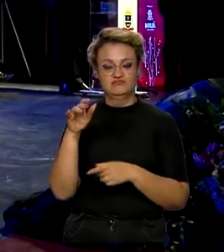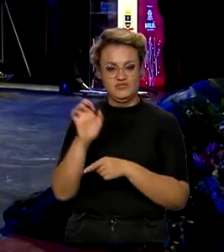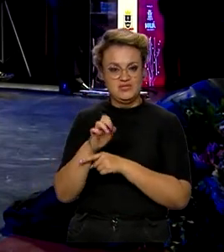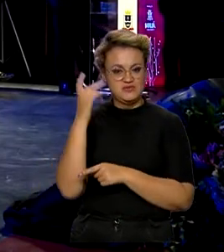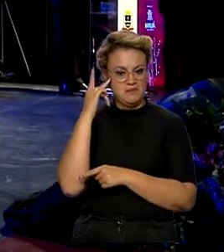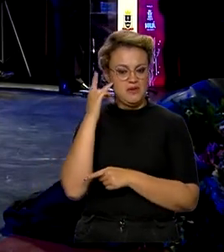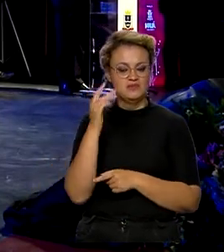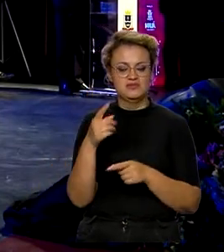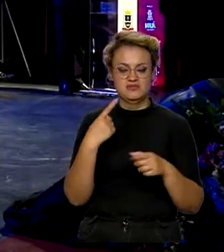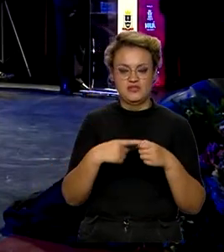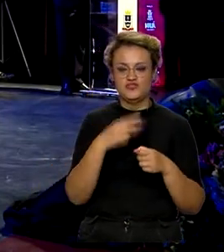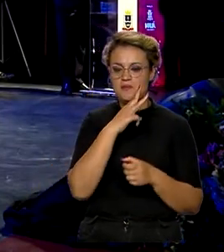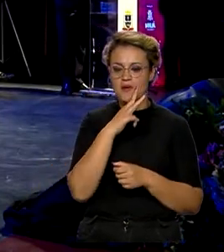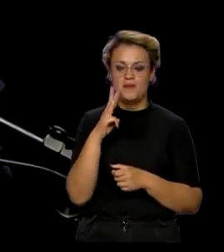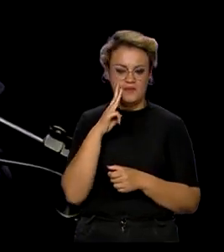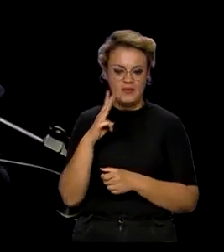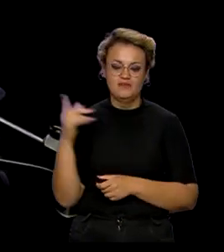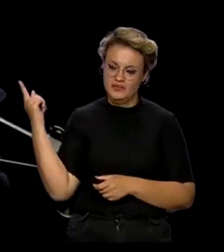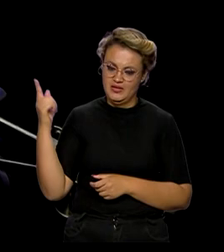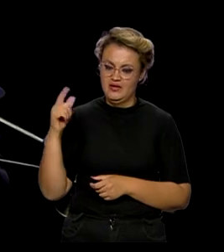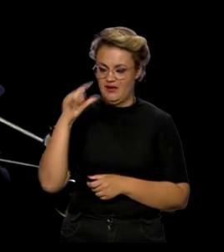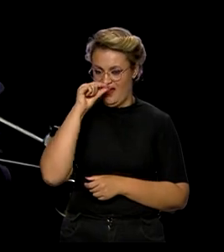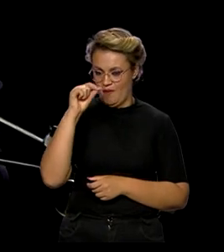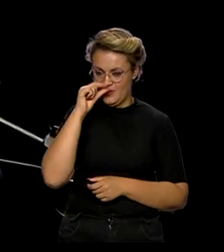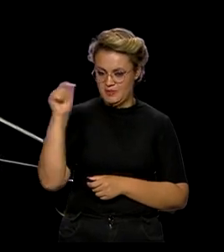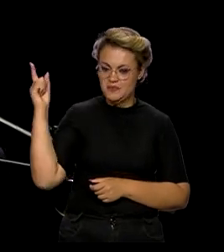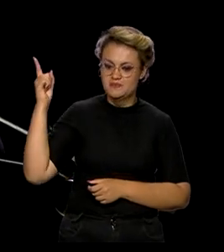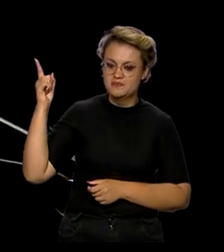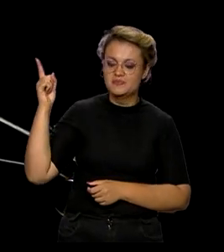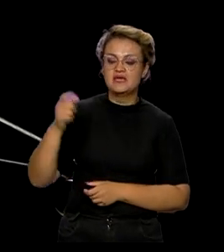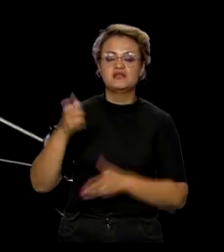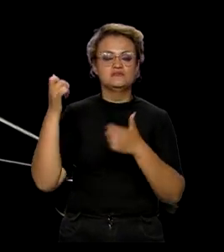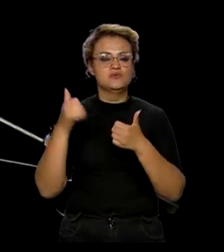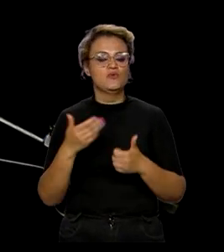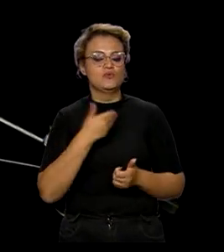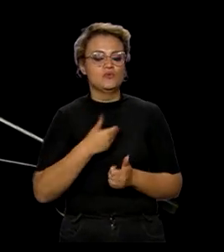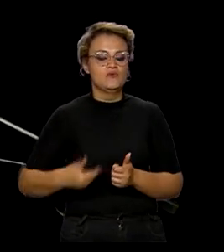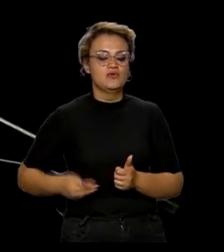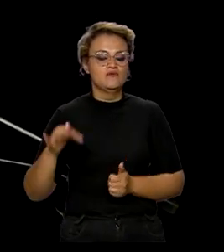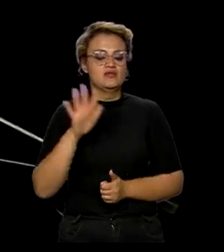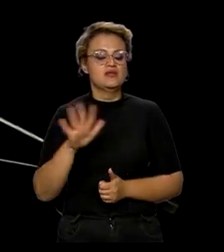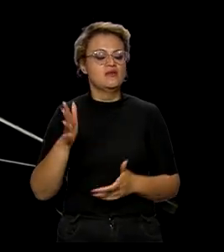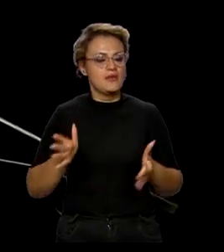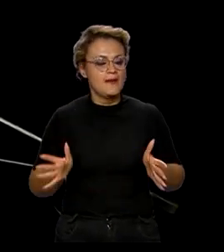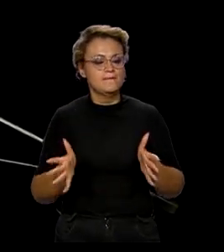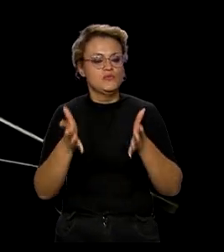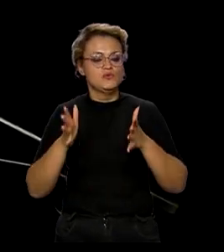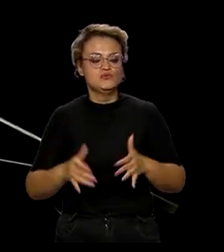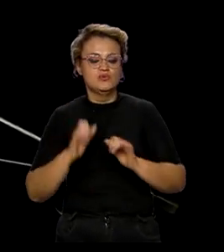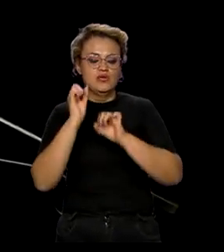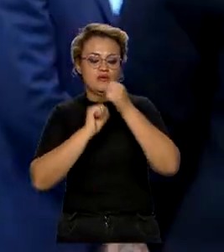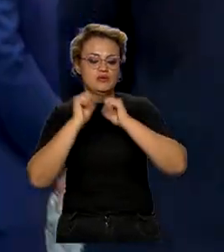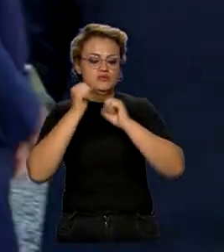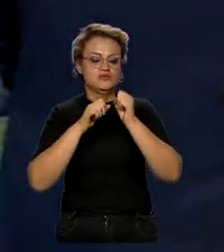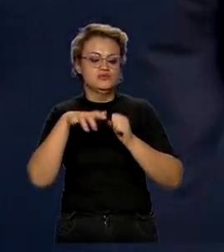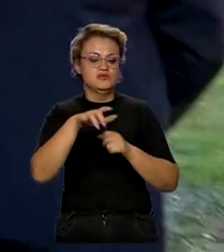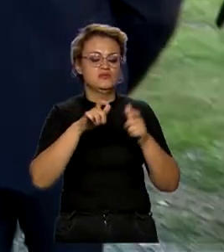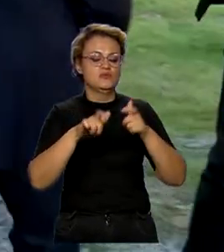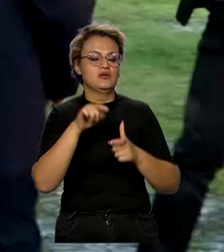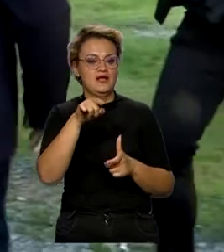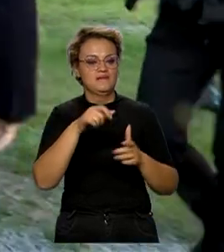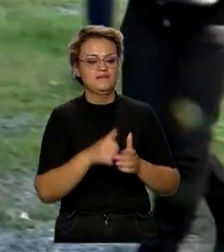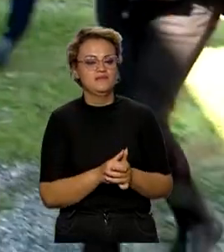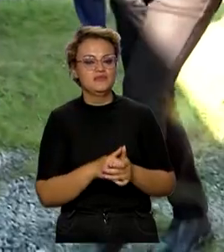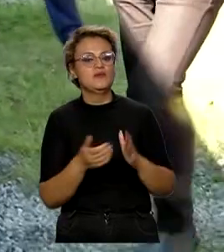do país, o presidente em exercício, Geraldo Alckmin, disse que o governo federal quer impulsionar a indústria na região. Para